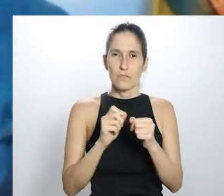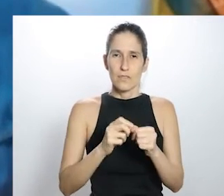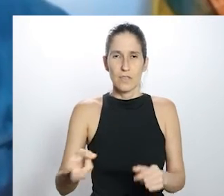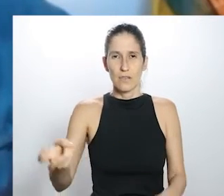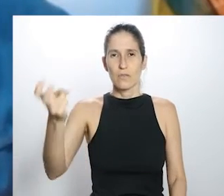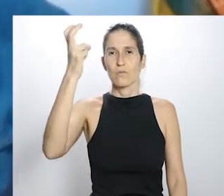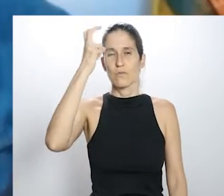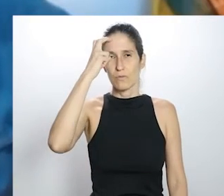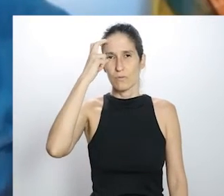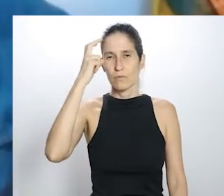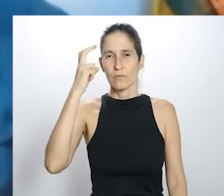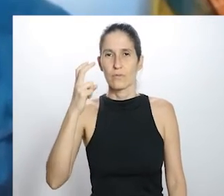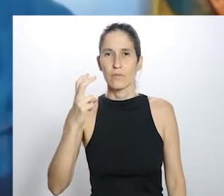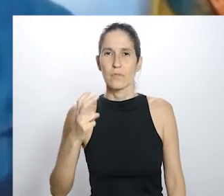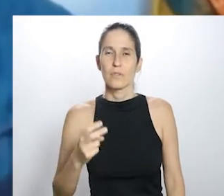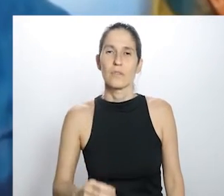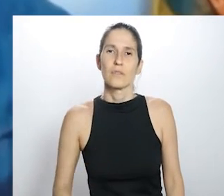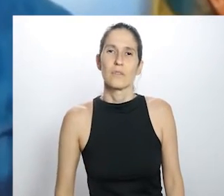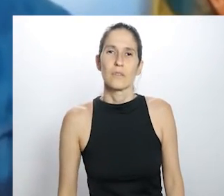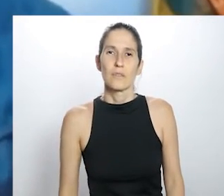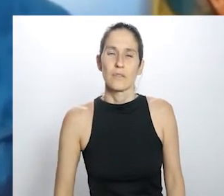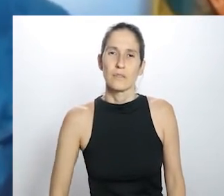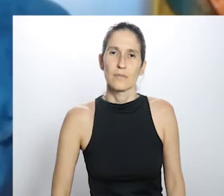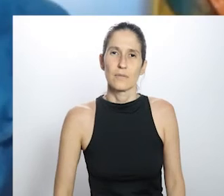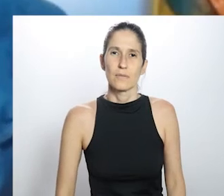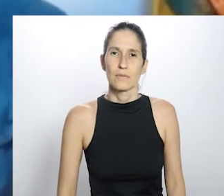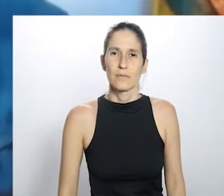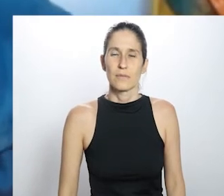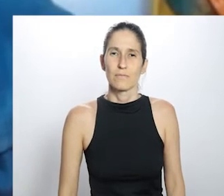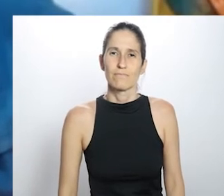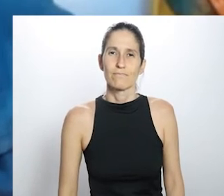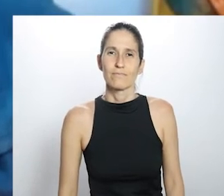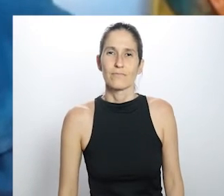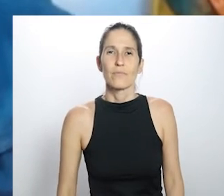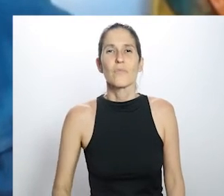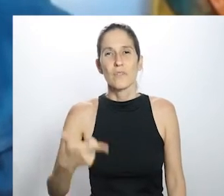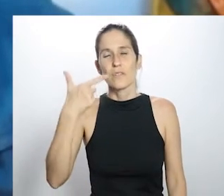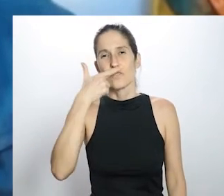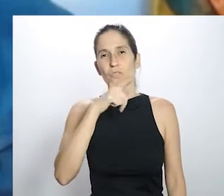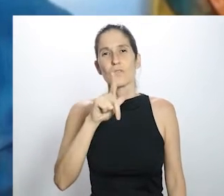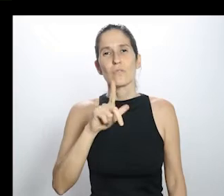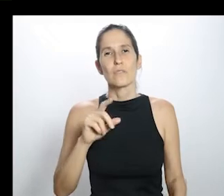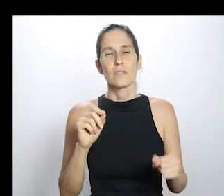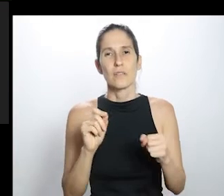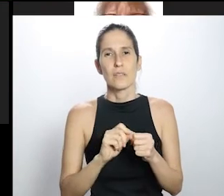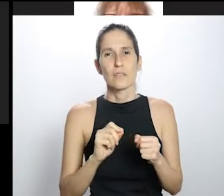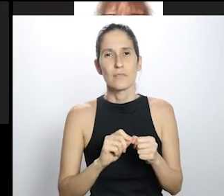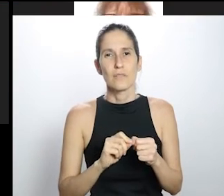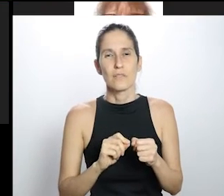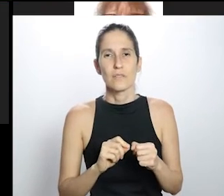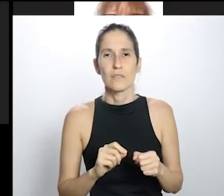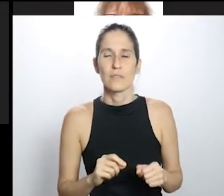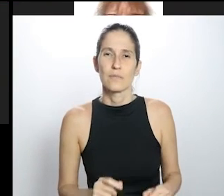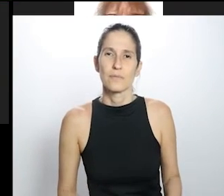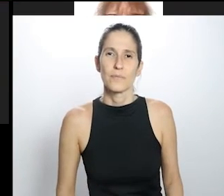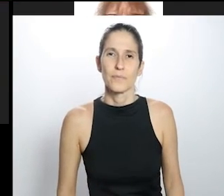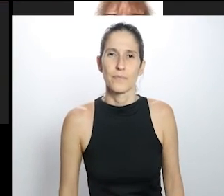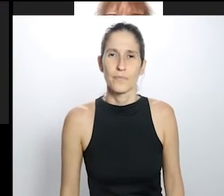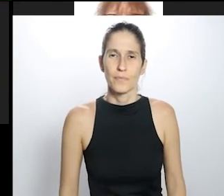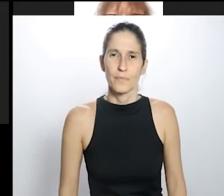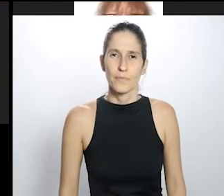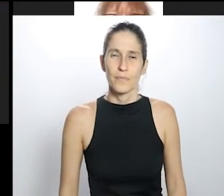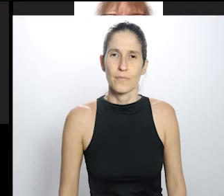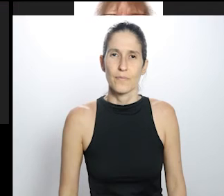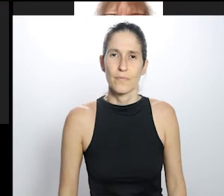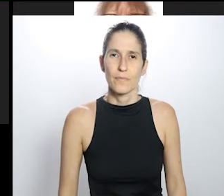essa necessidade que a gente tem íntima, do íntimo de fazer, e a gente acaba sendo pautado também, as pessoas sentem falta,